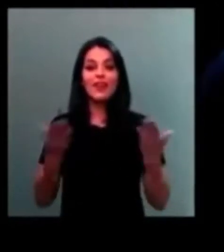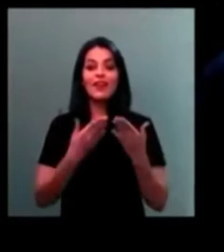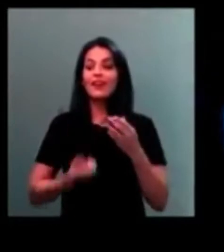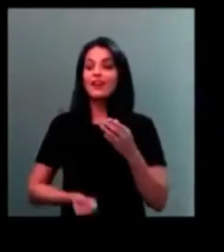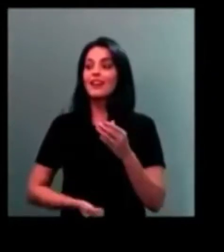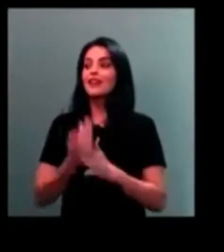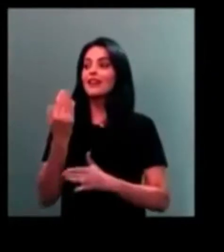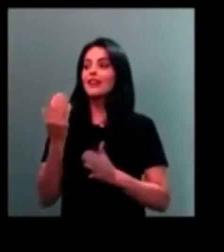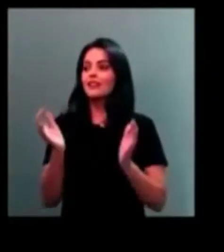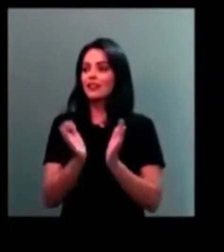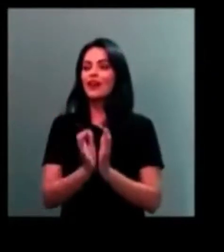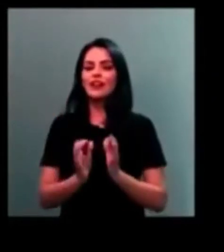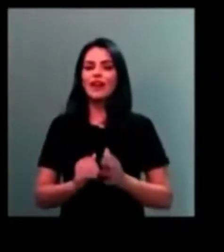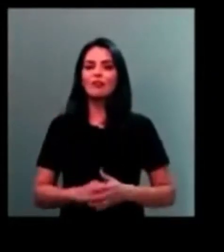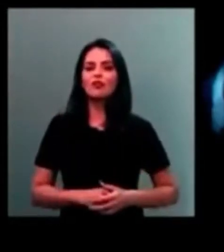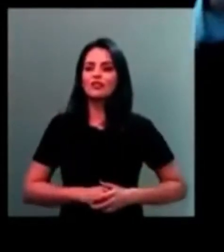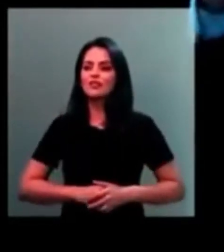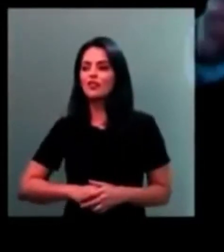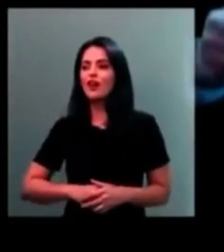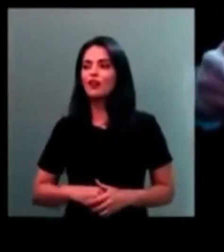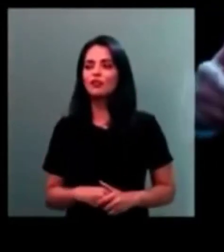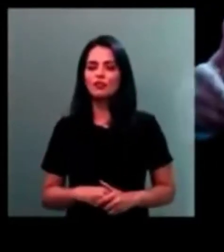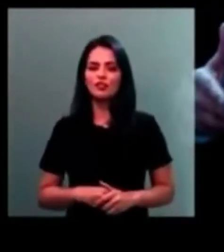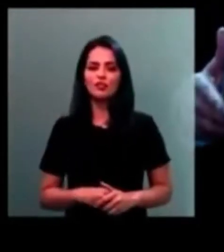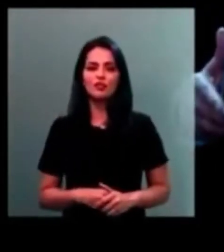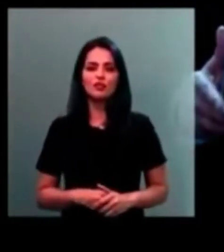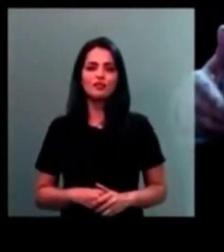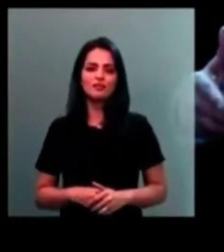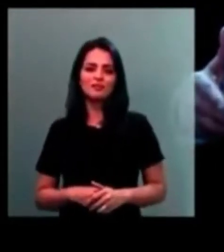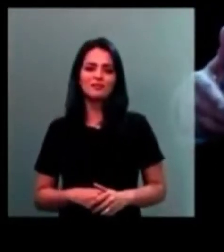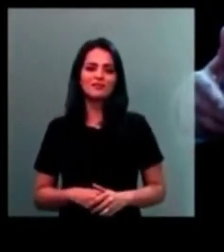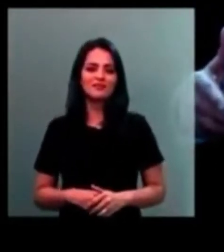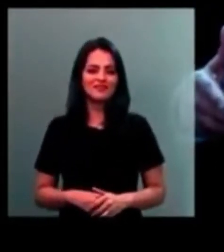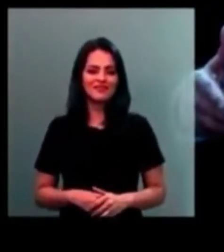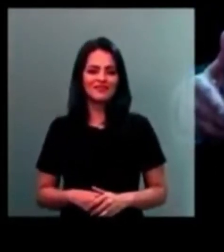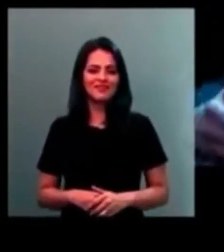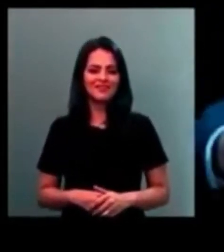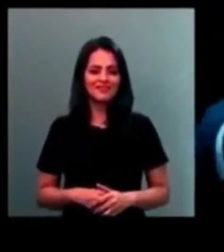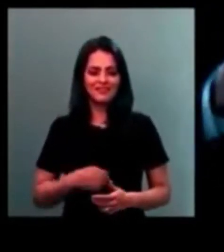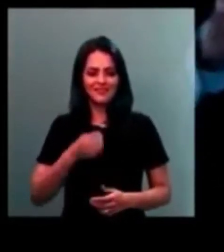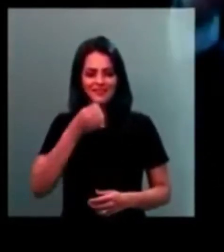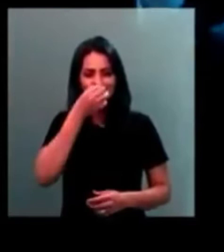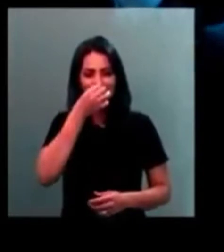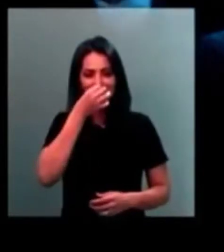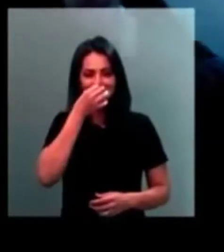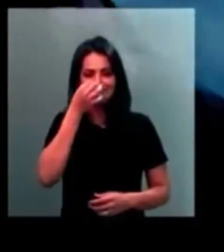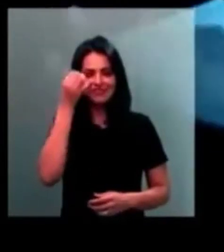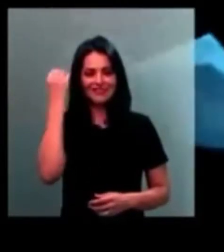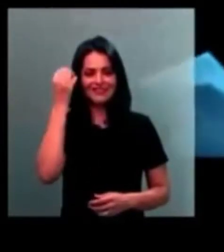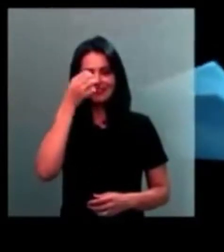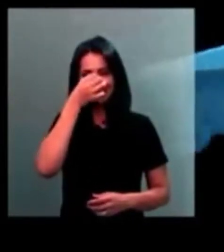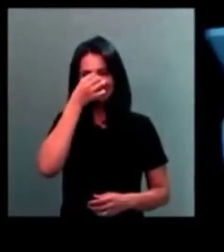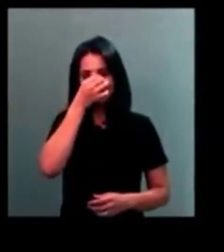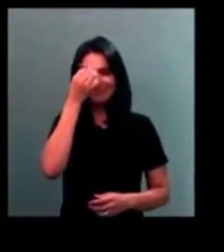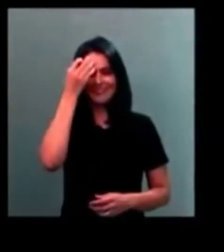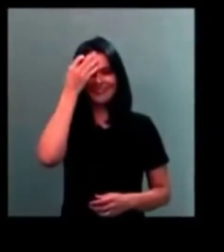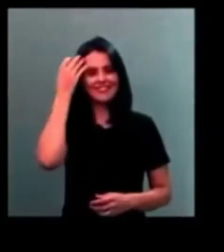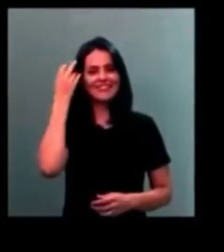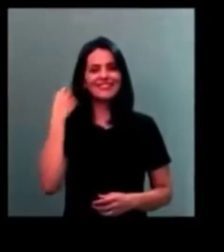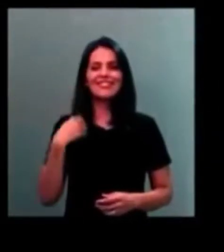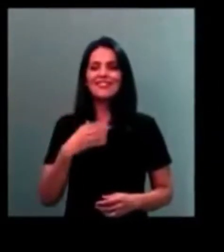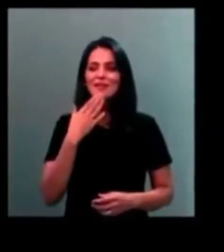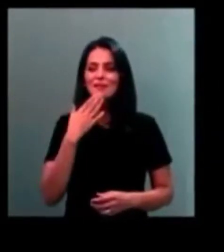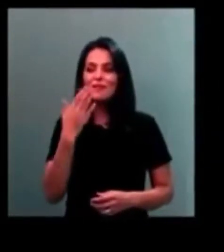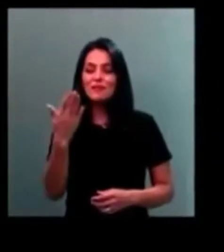segunda oferta de alternativa, o requerimento de urgência, que preferencialmente deveria